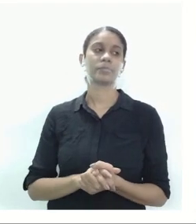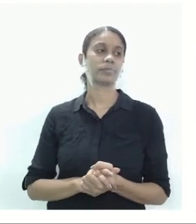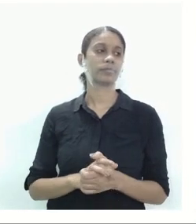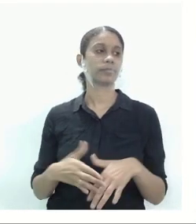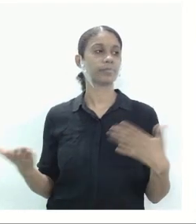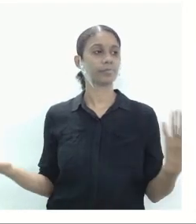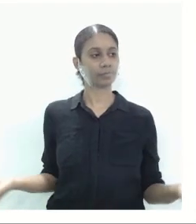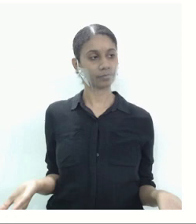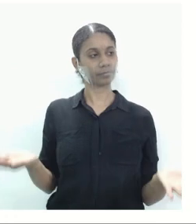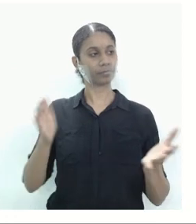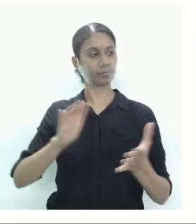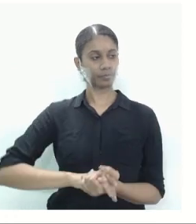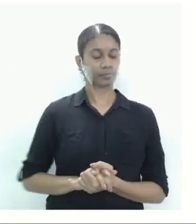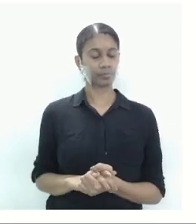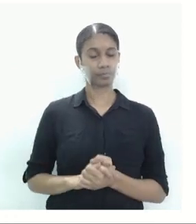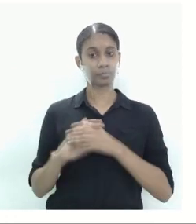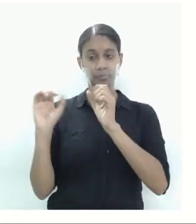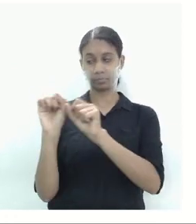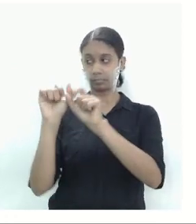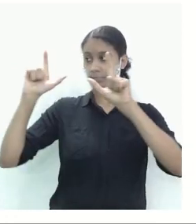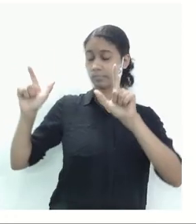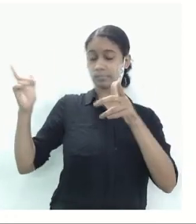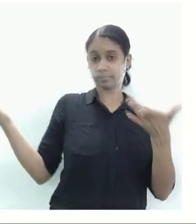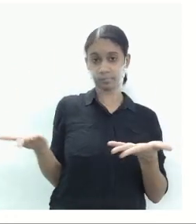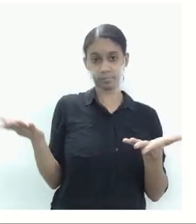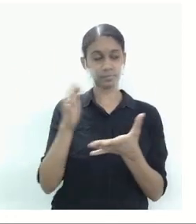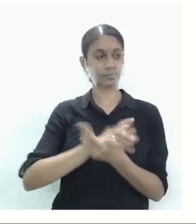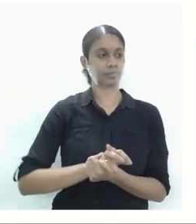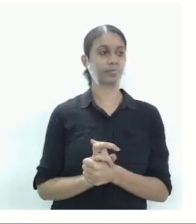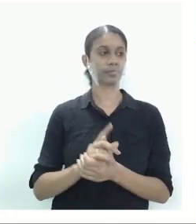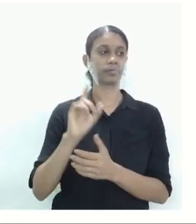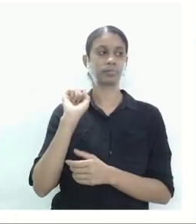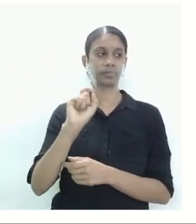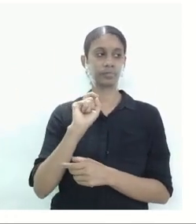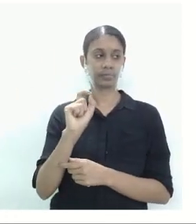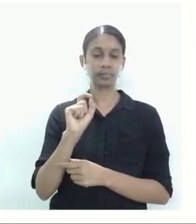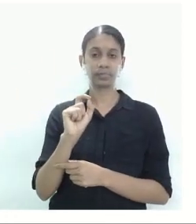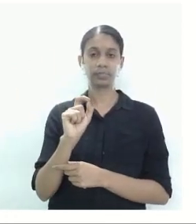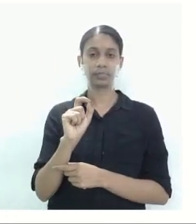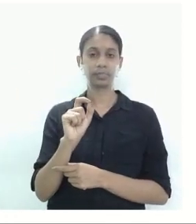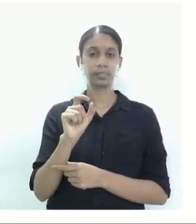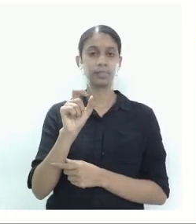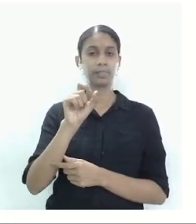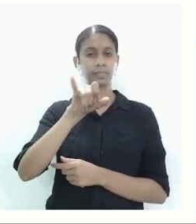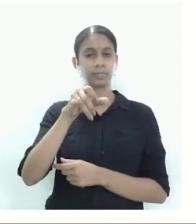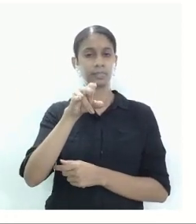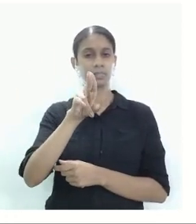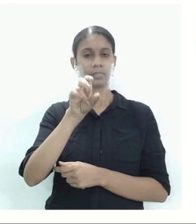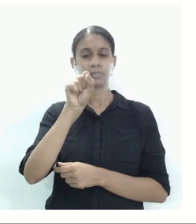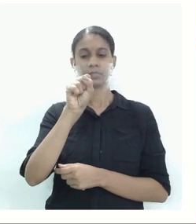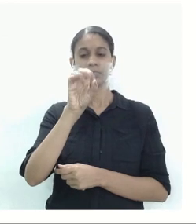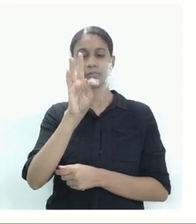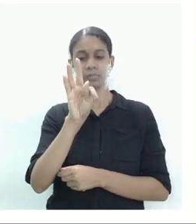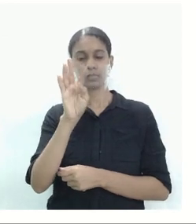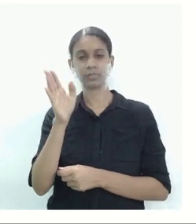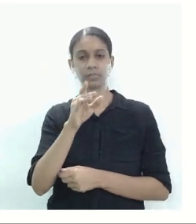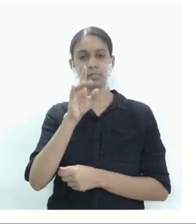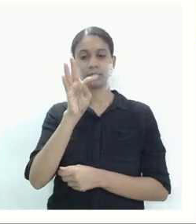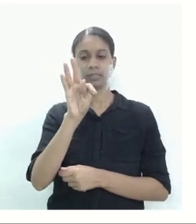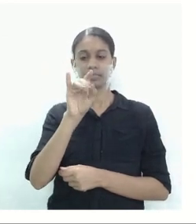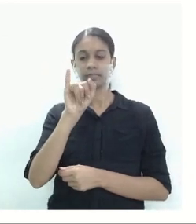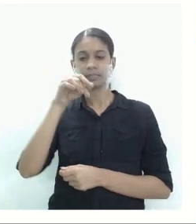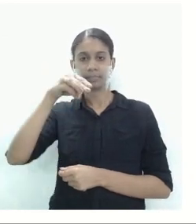Então veja só, uma outra questão das empresas globais é o just in time, ou seja, produzir